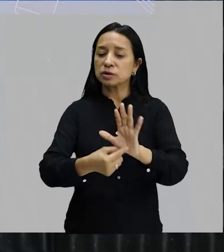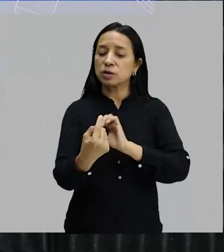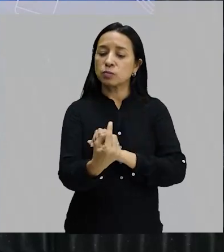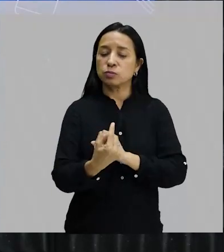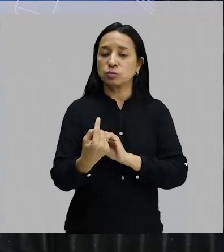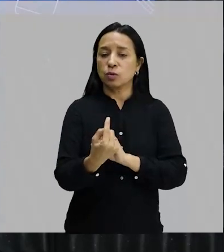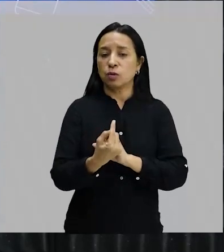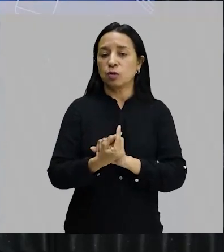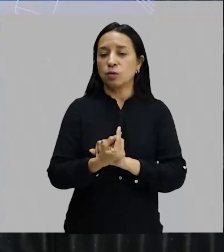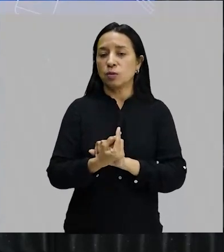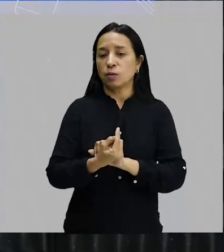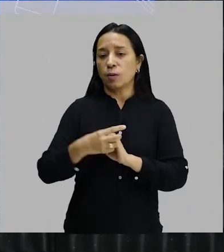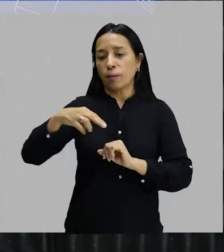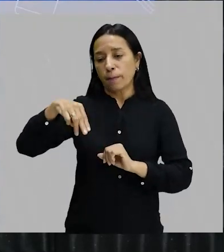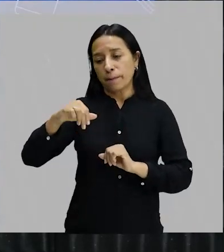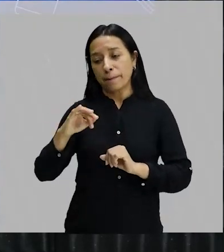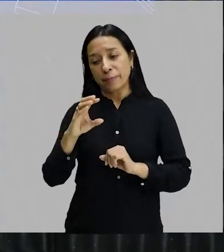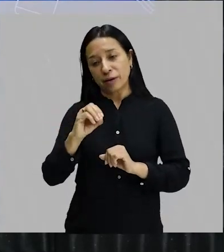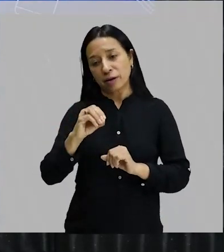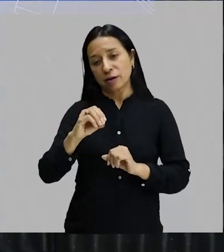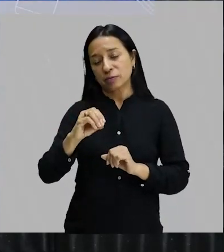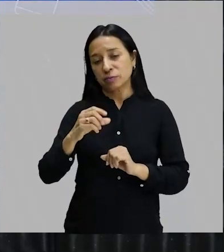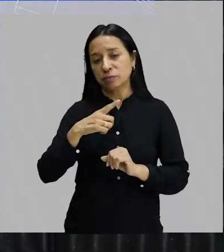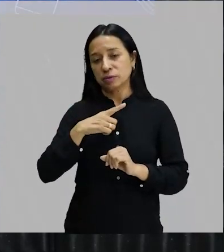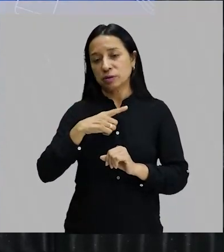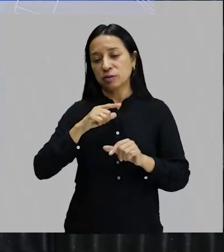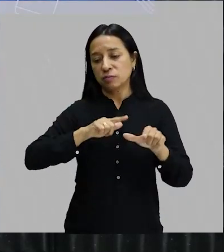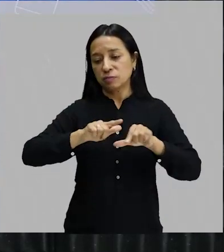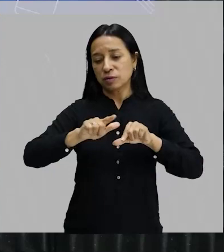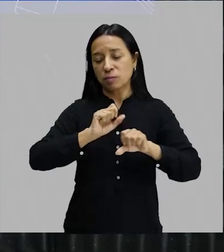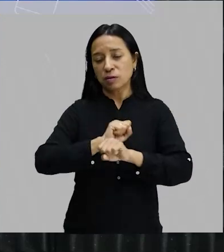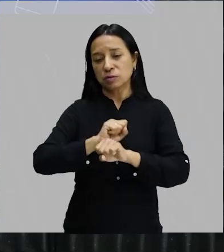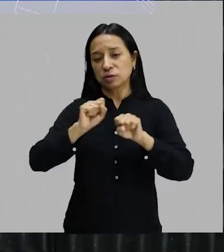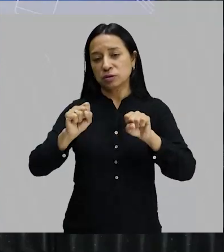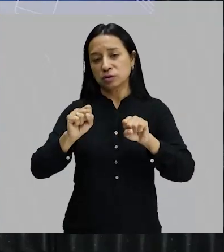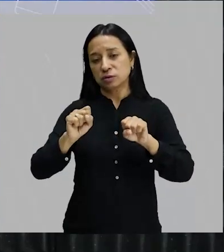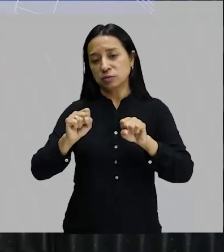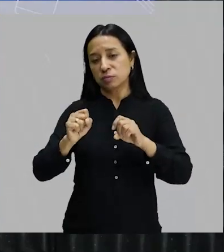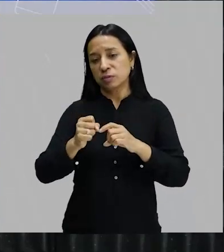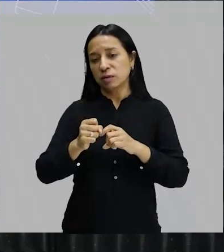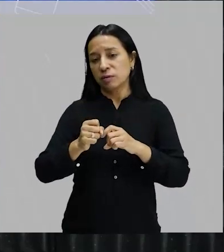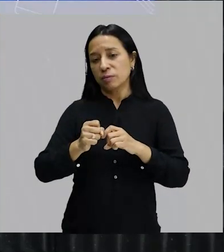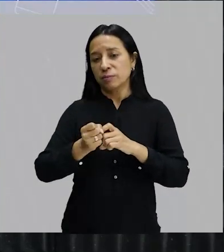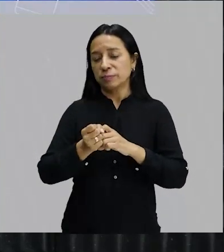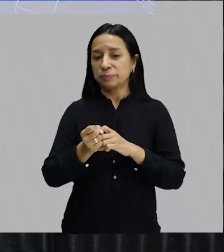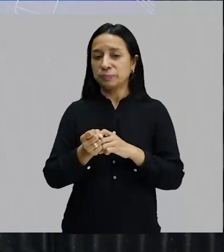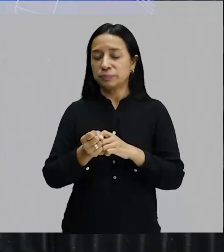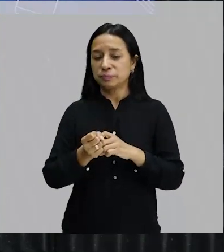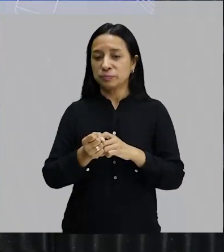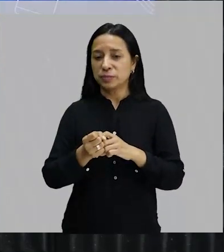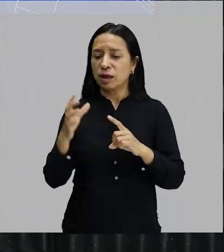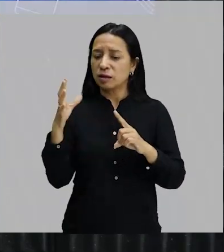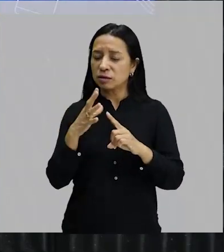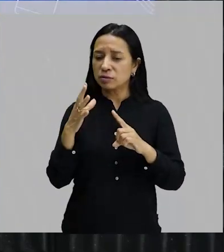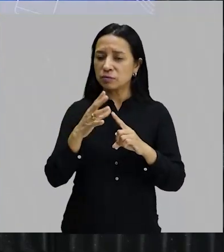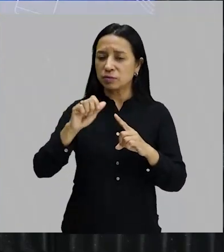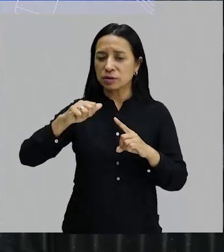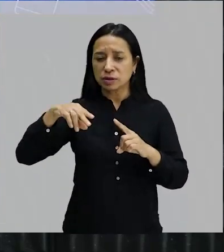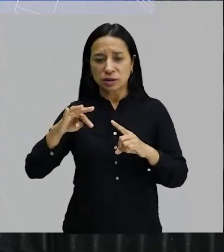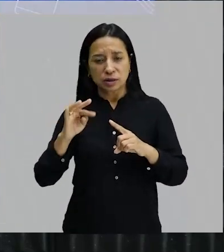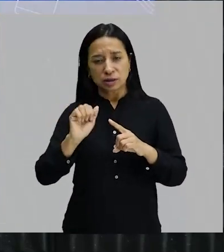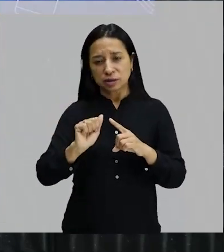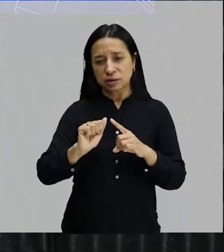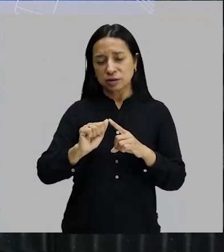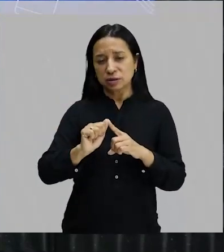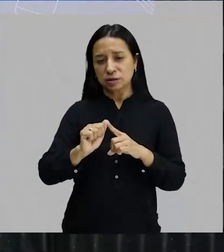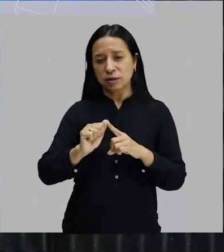Andrade teve um trabalho gigantesco junto com o Oswald para convencer a Anitta que vivia da arte e não era como ela se considerava uma pessoa